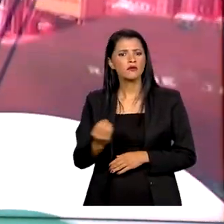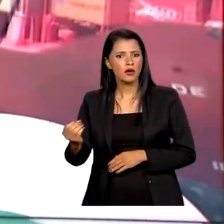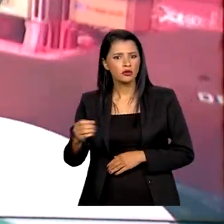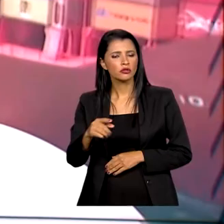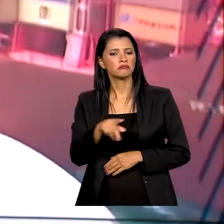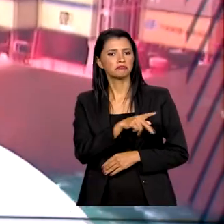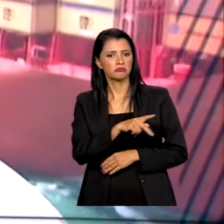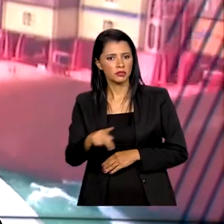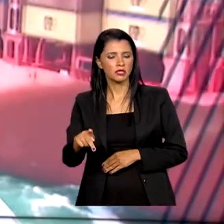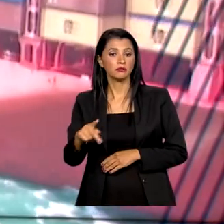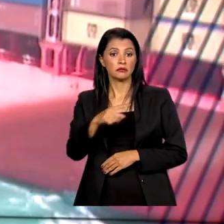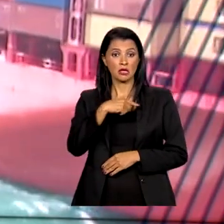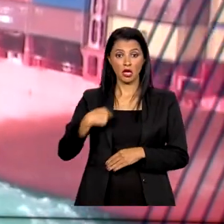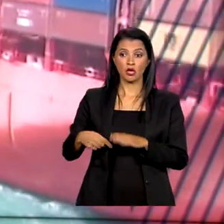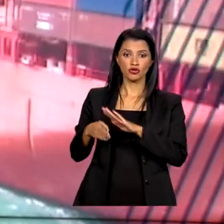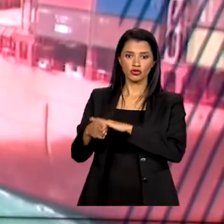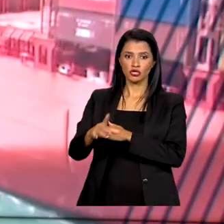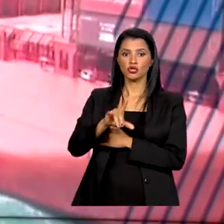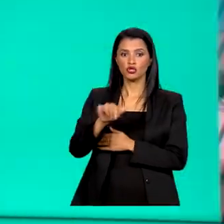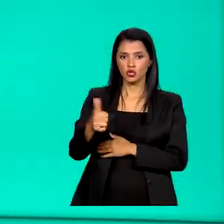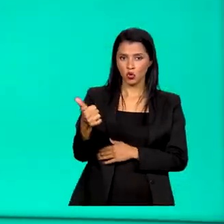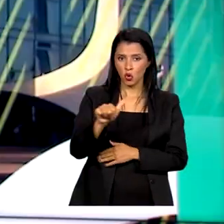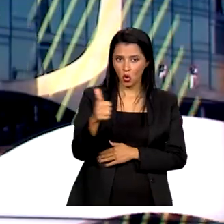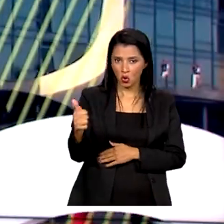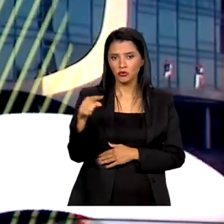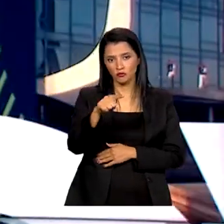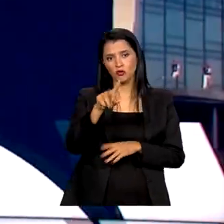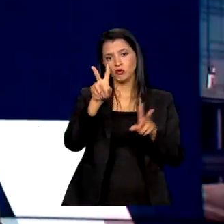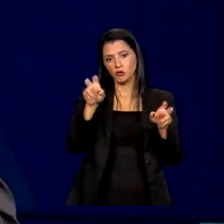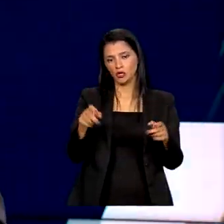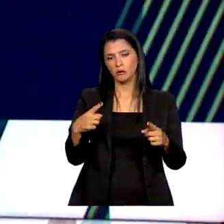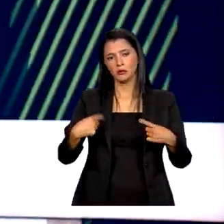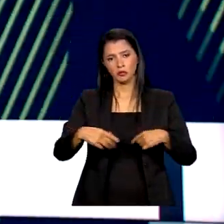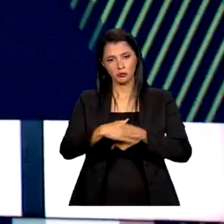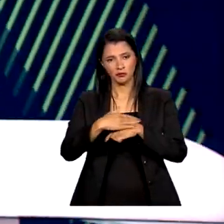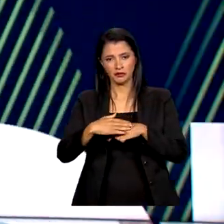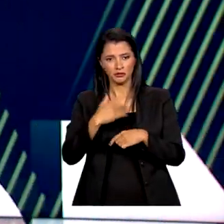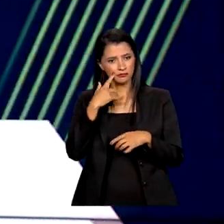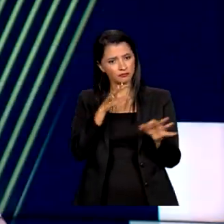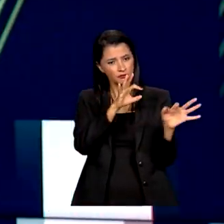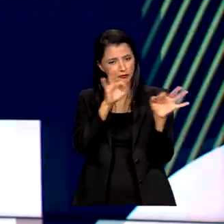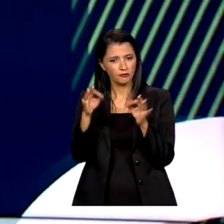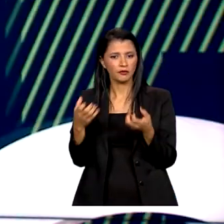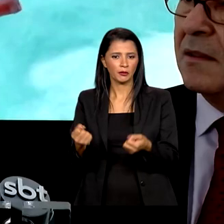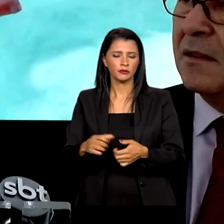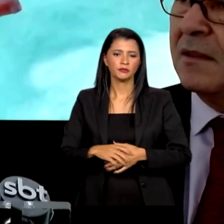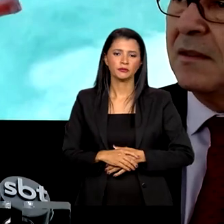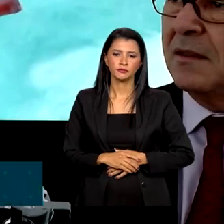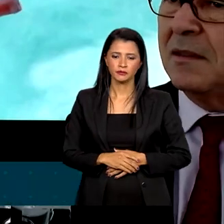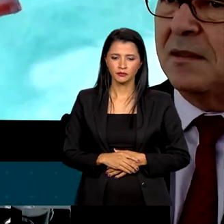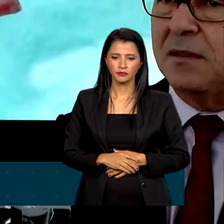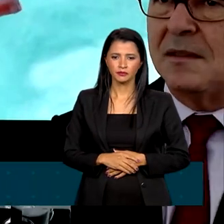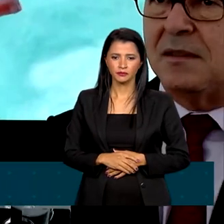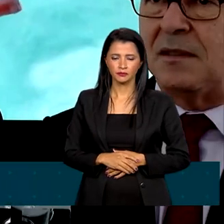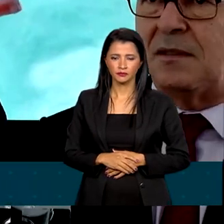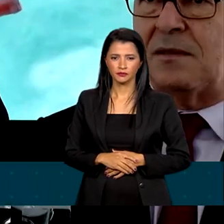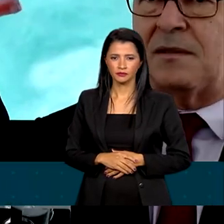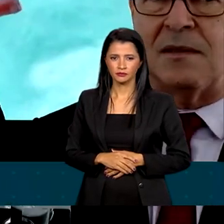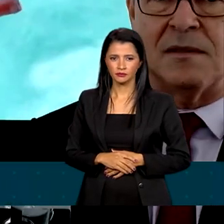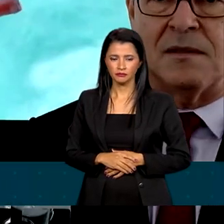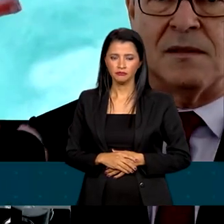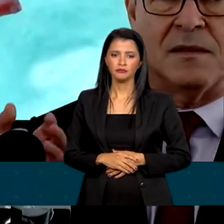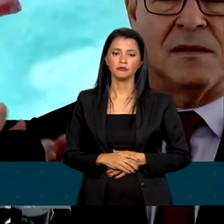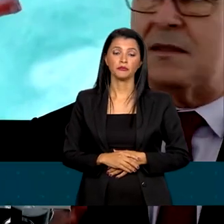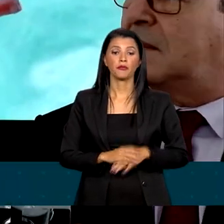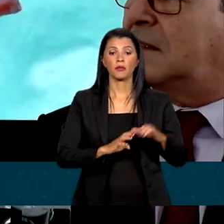à China, no próximo dia 11 de abril, foi um dos assuntos tratados. Vamos conferir. O ministro da Indústria e